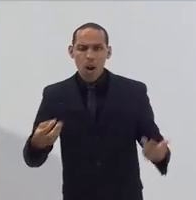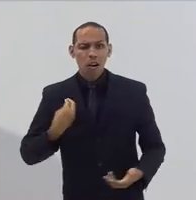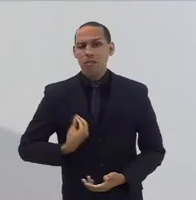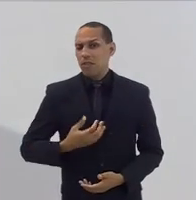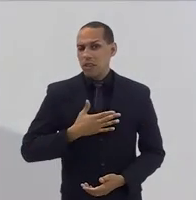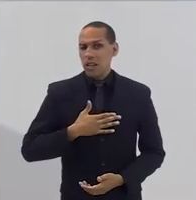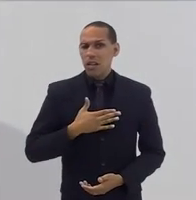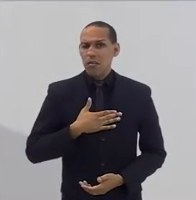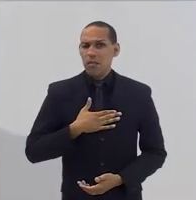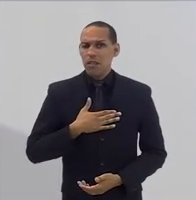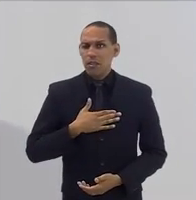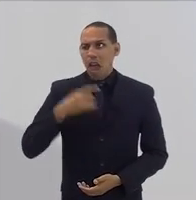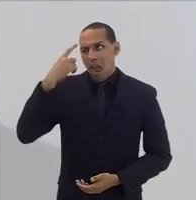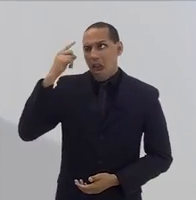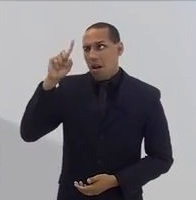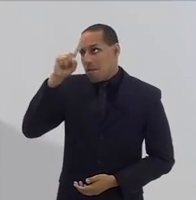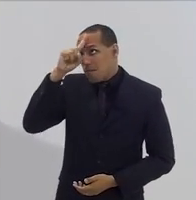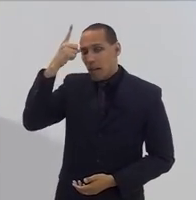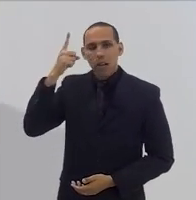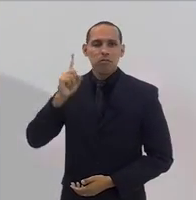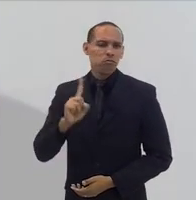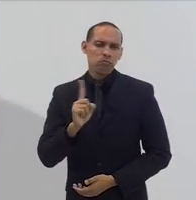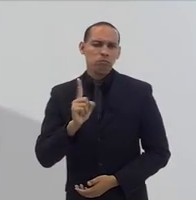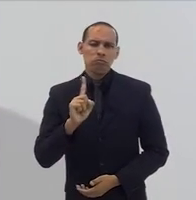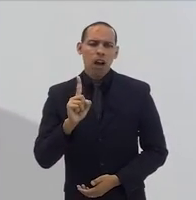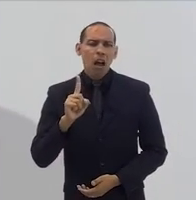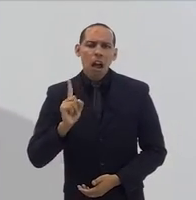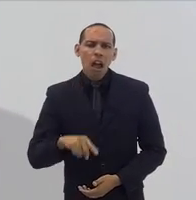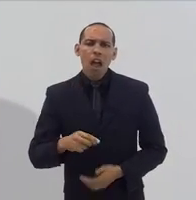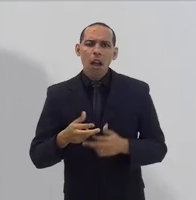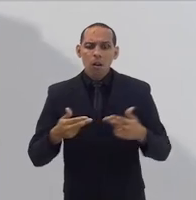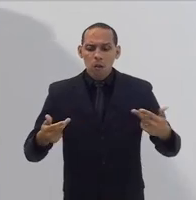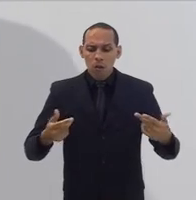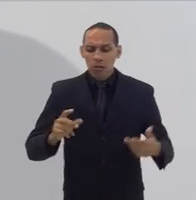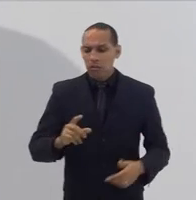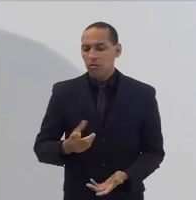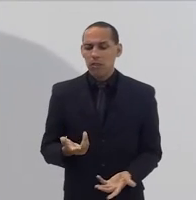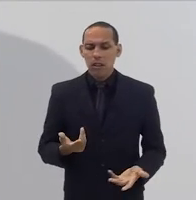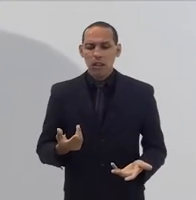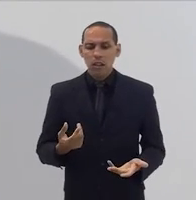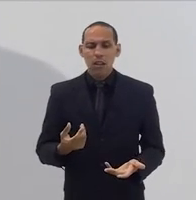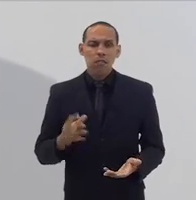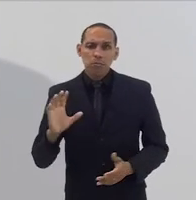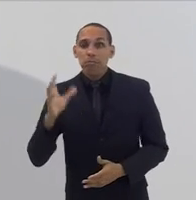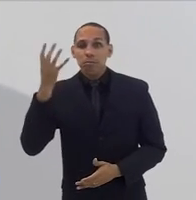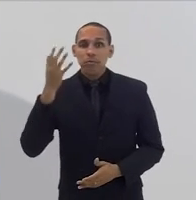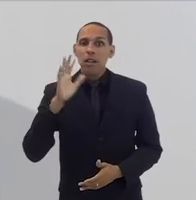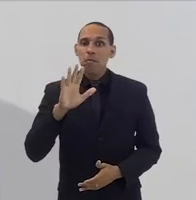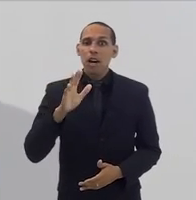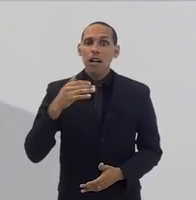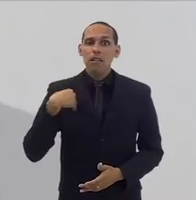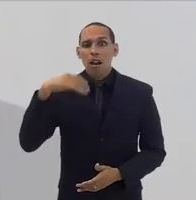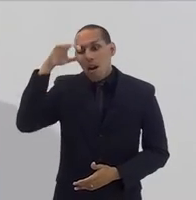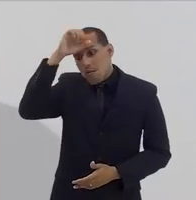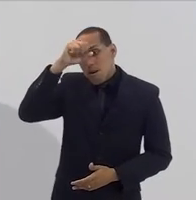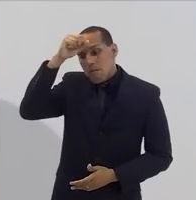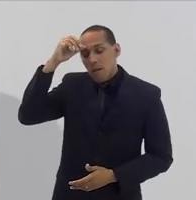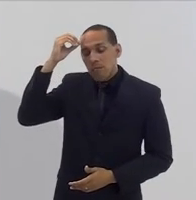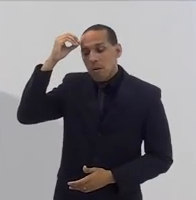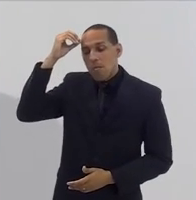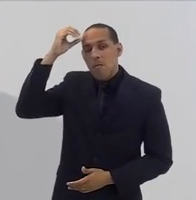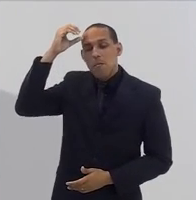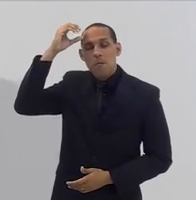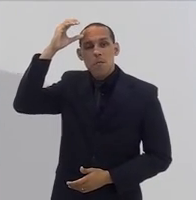vida. Não é uma coisa da minha cabeça, nesse sentido. É um improviso, mas a partir de um aprendizado,